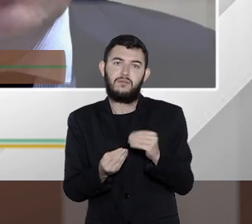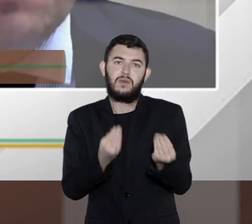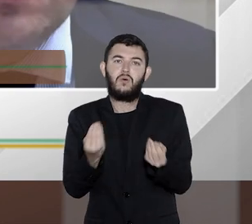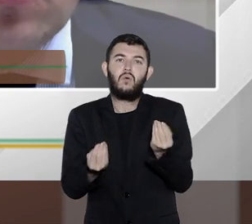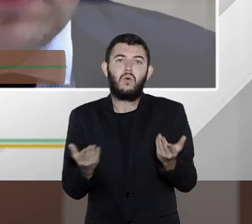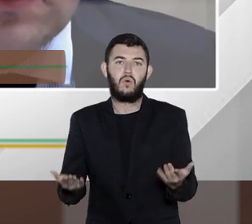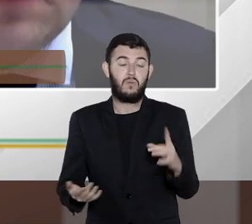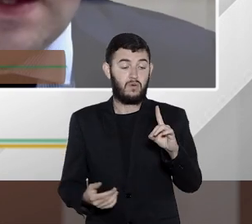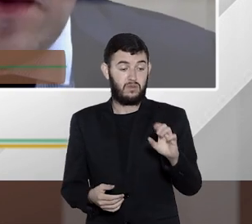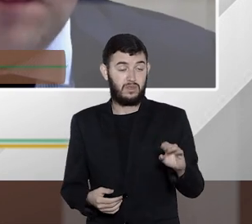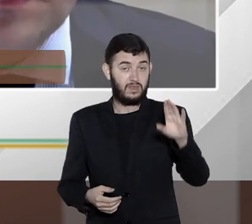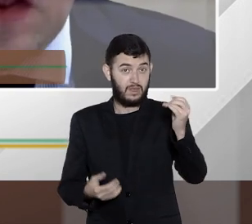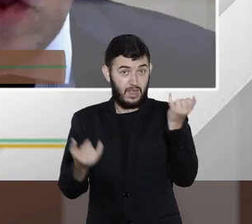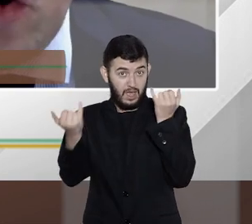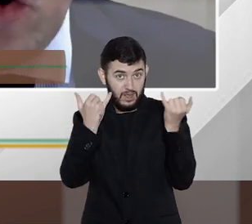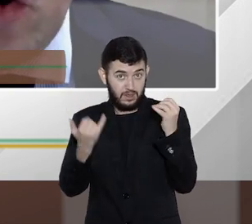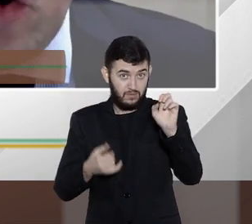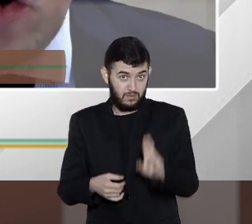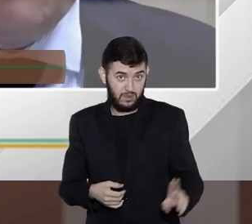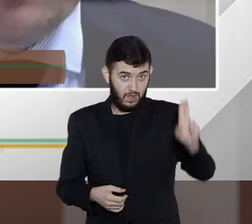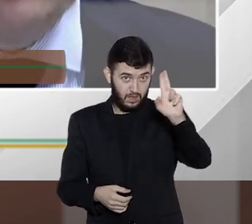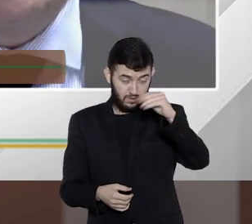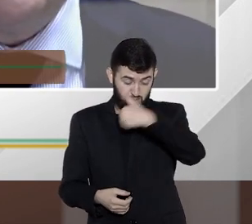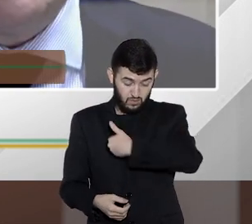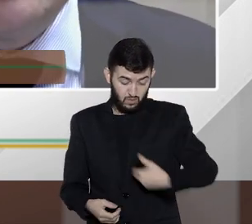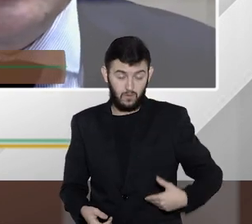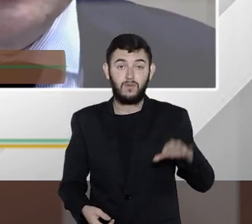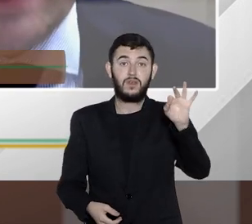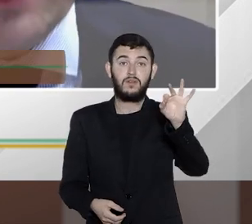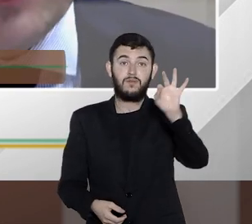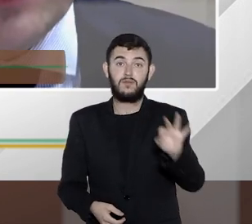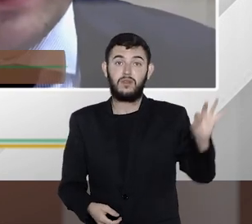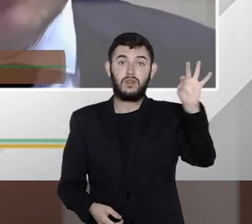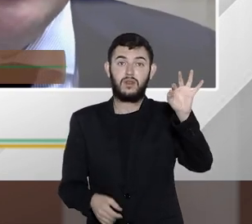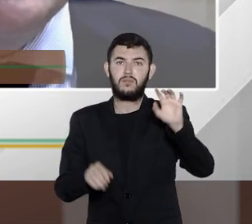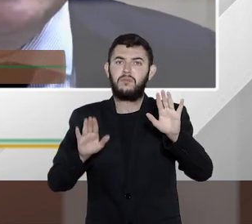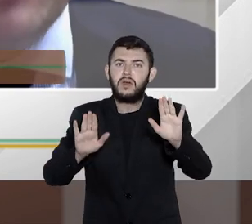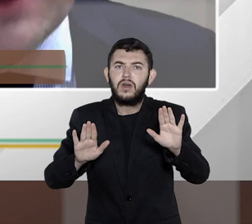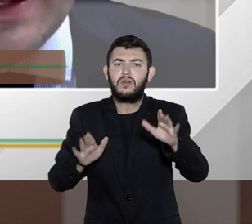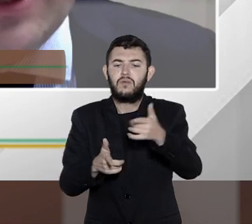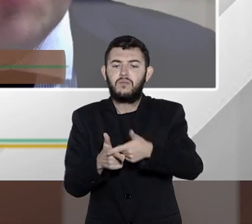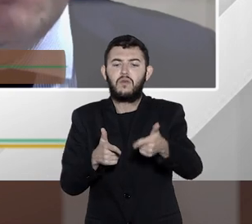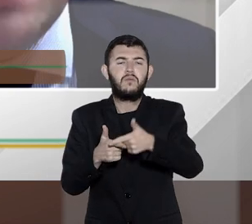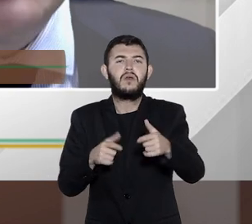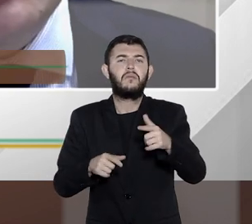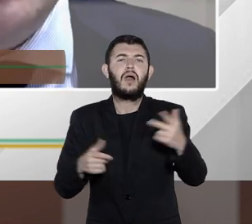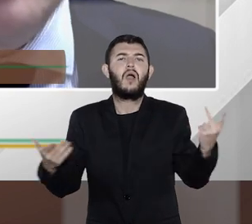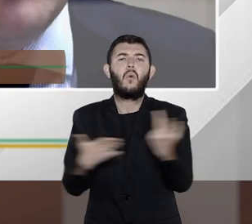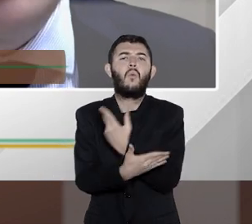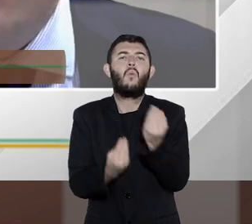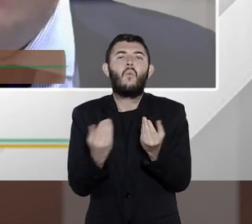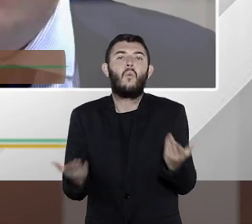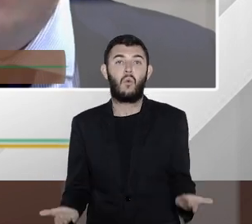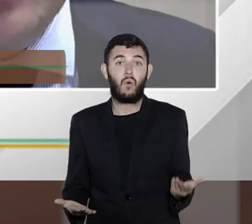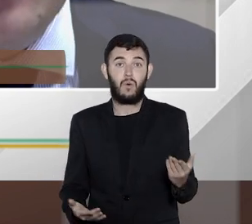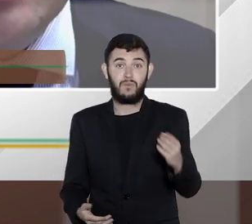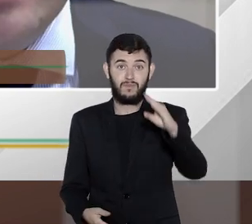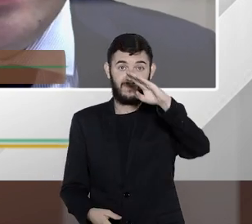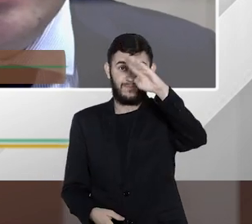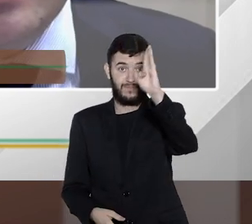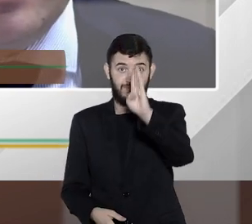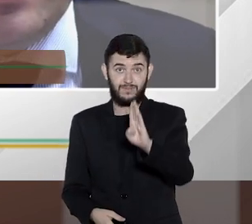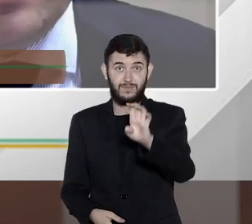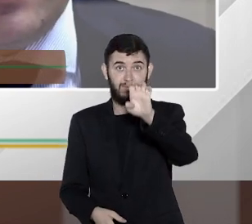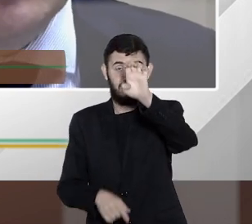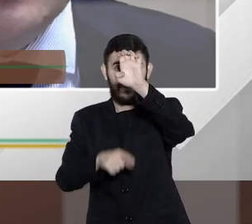armazenados pelo governo federal. O problema é quando chega nos estados e municípios, que o mesmo tratamento não é feito,